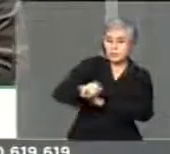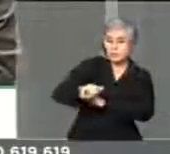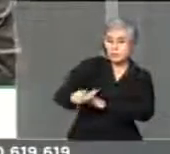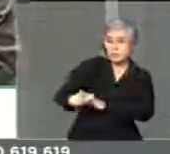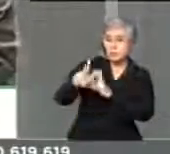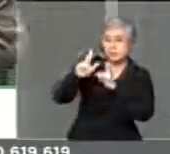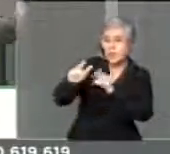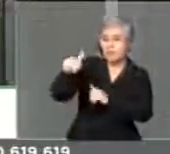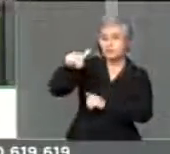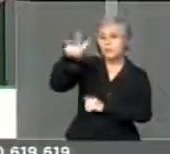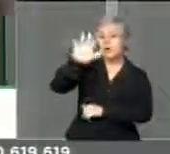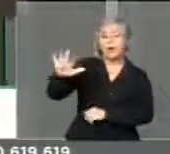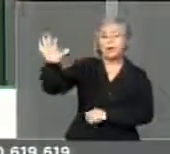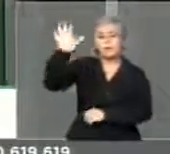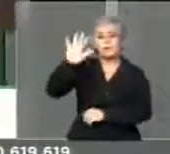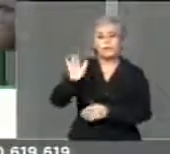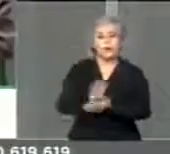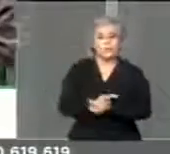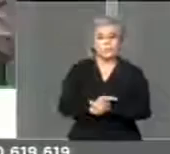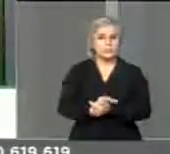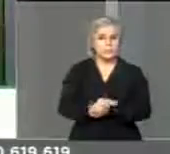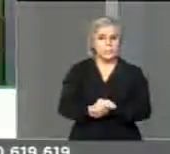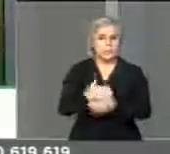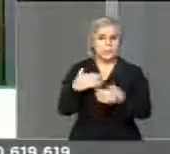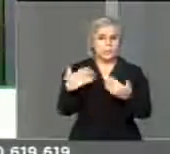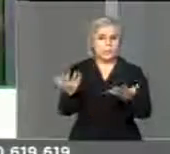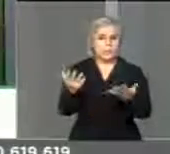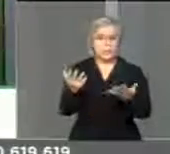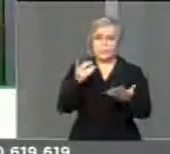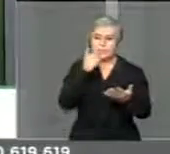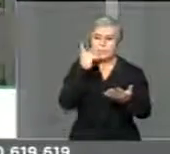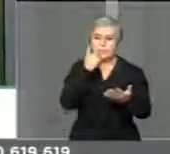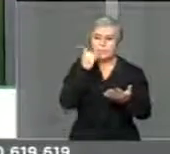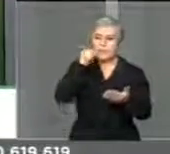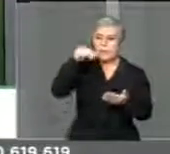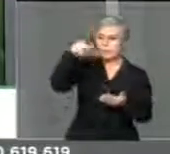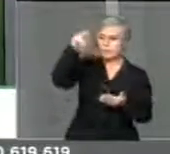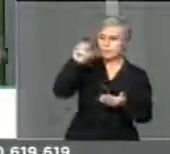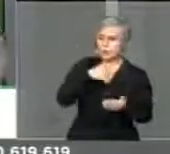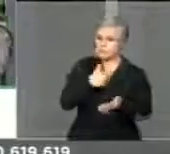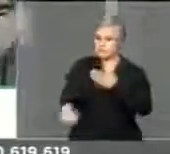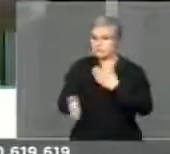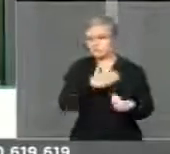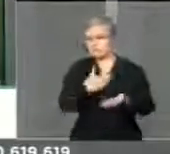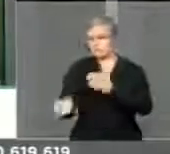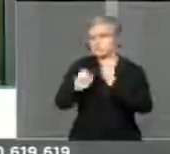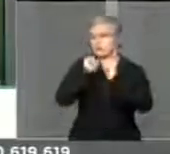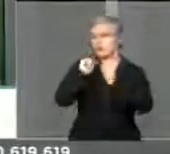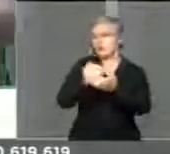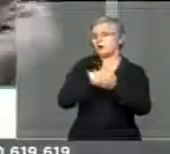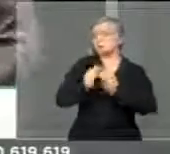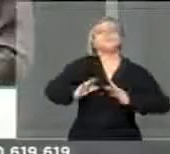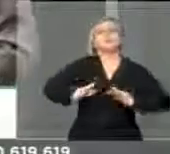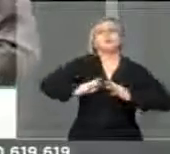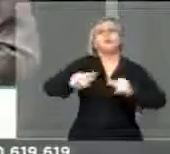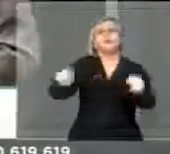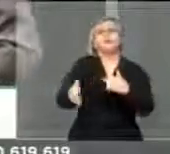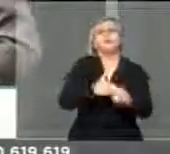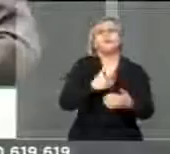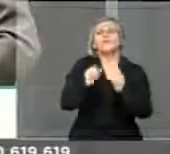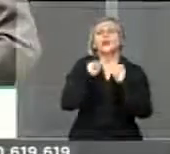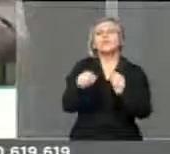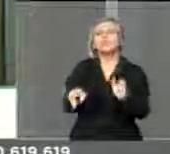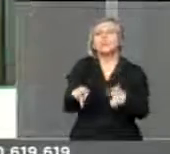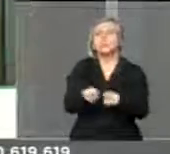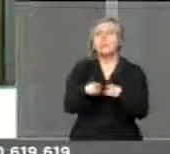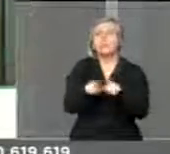parlamentares não é menor no norte e no sul. Pode fazer no norte, começa tudo pelo norte, pode começar pelo centro-oeste.